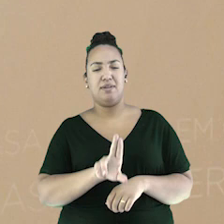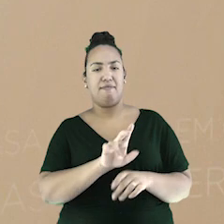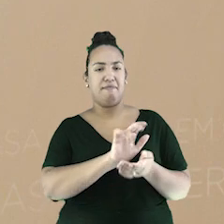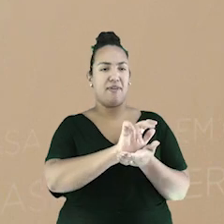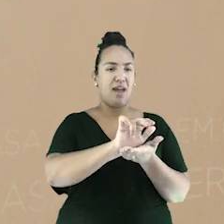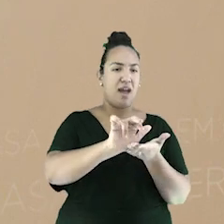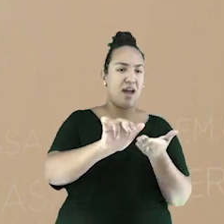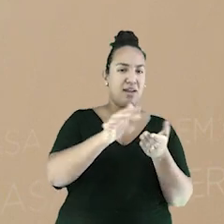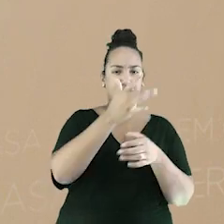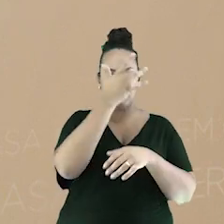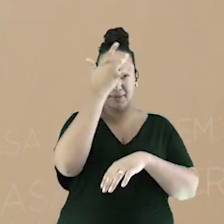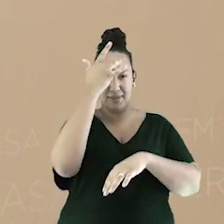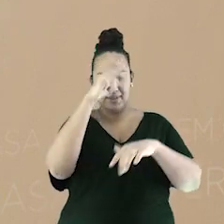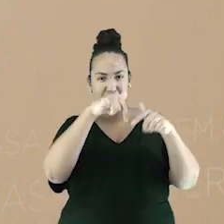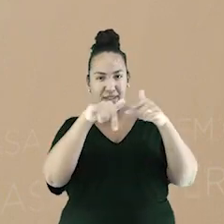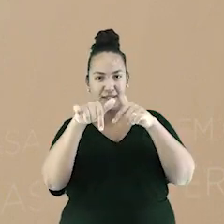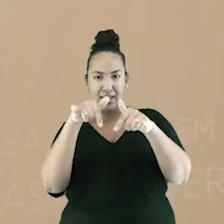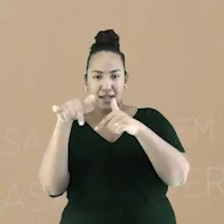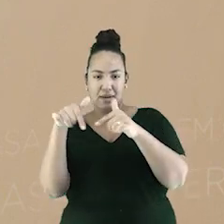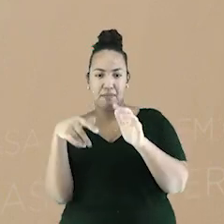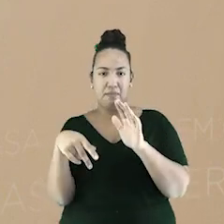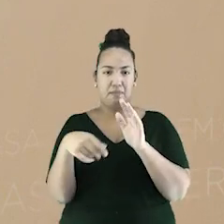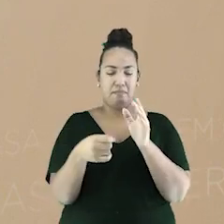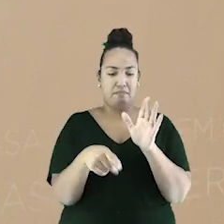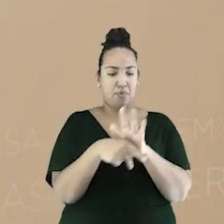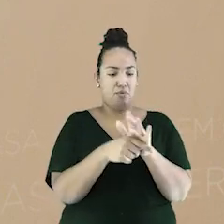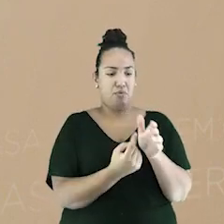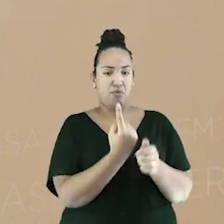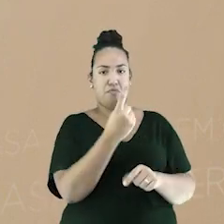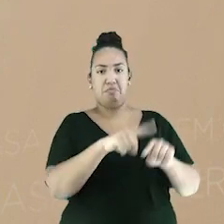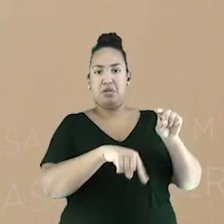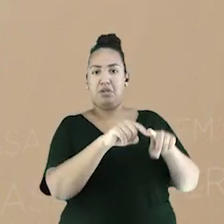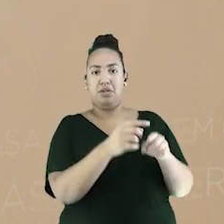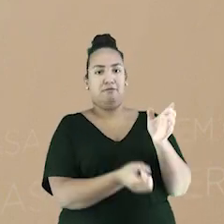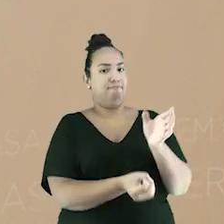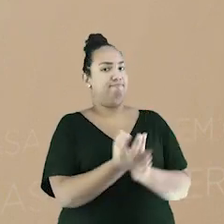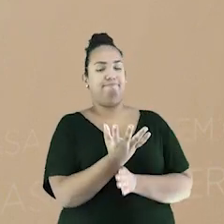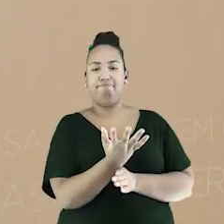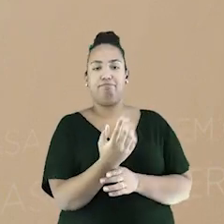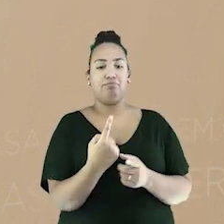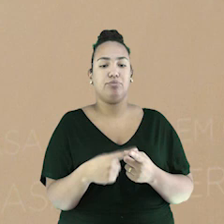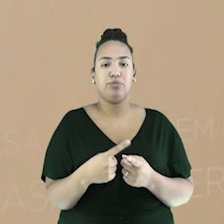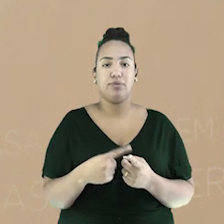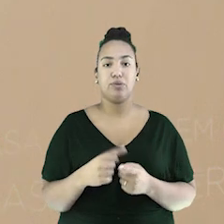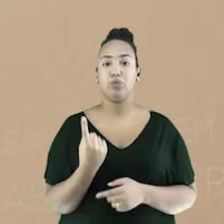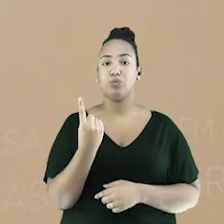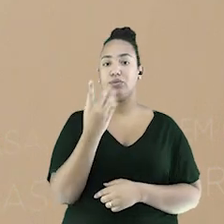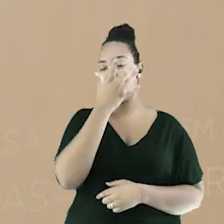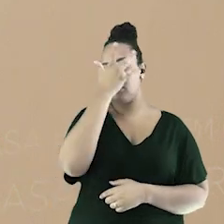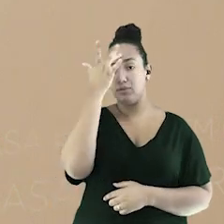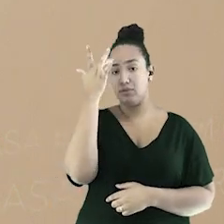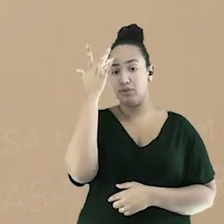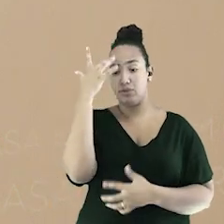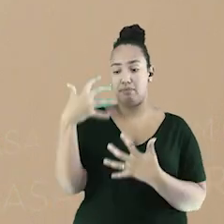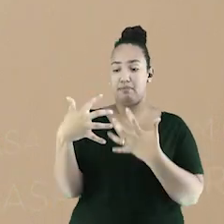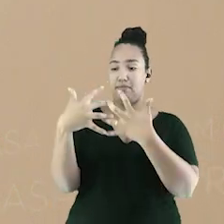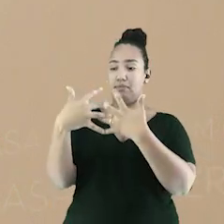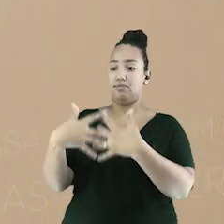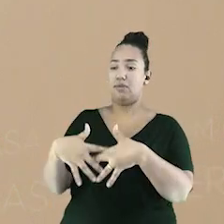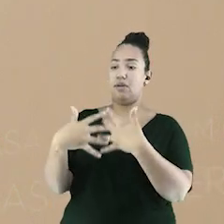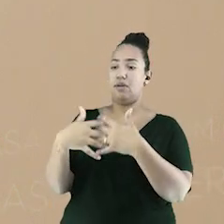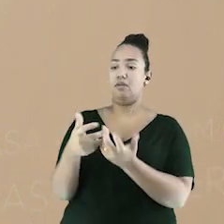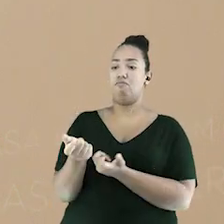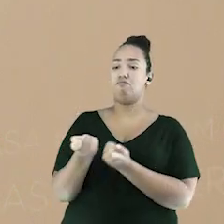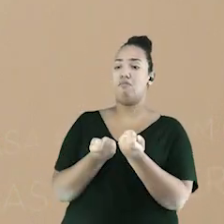manuseando as máquinas conseguiria fazer todo o processo sozinha. Com isso, o